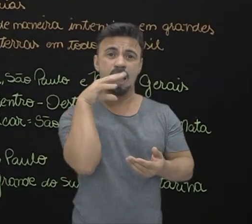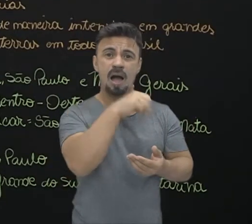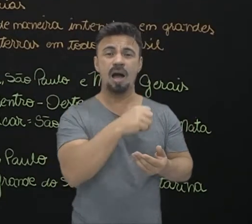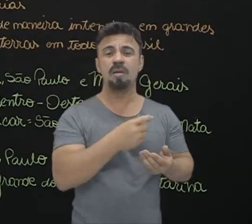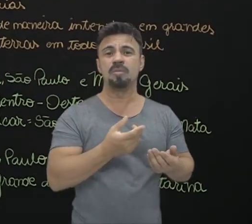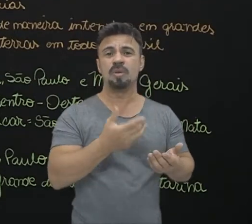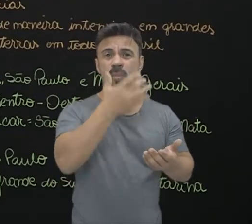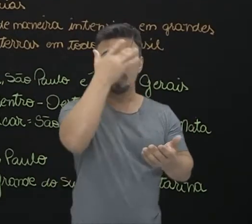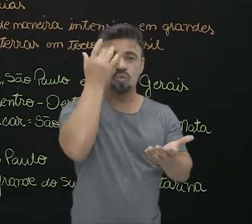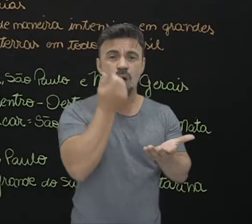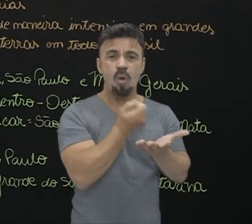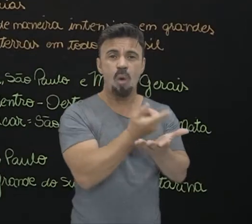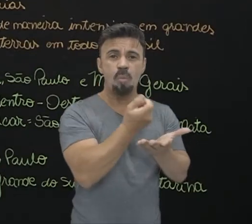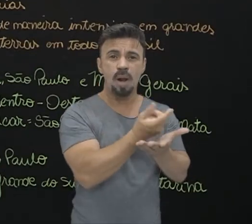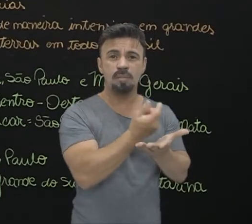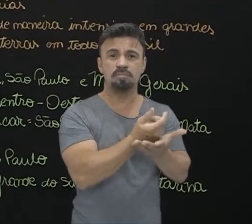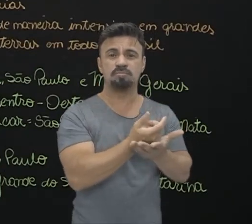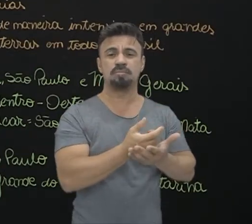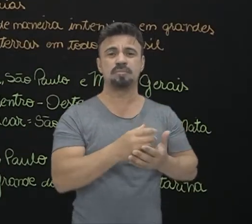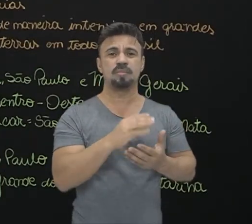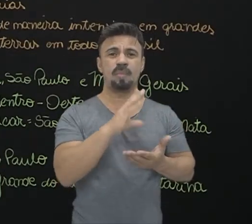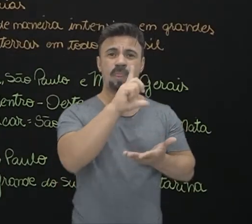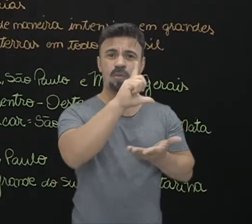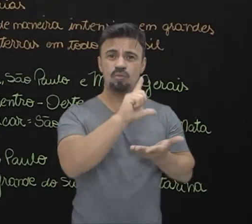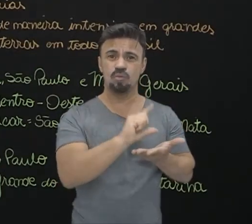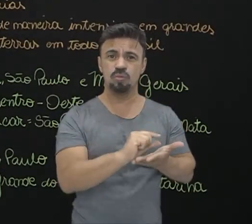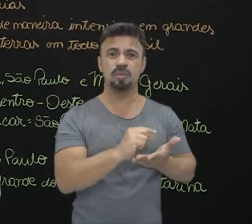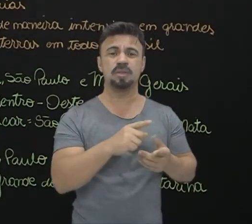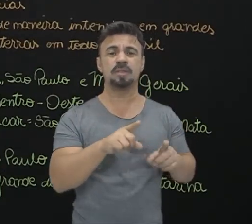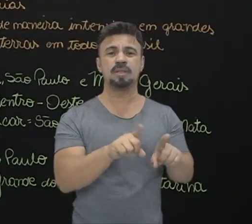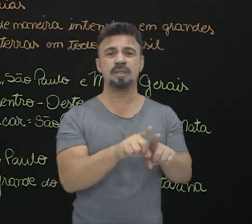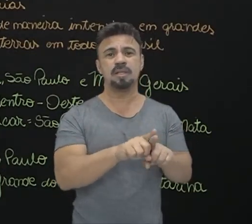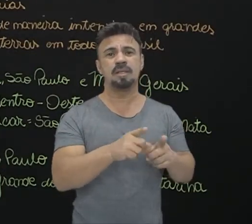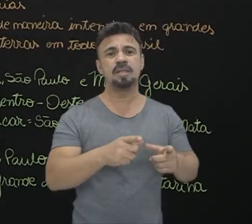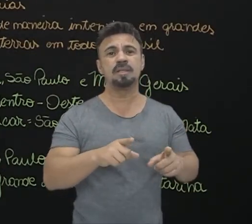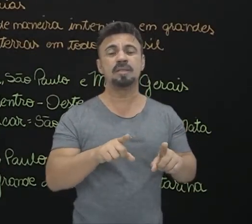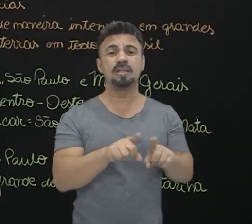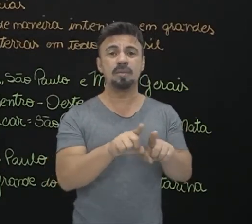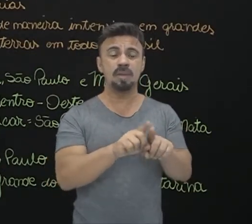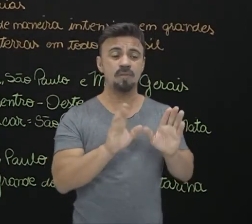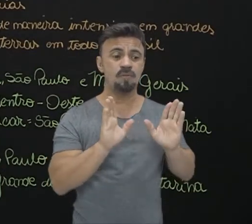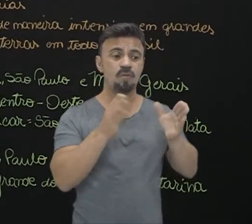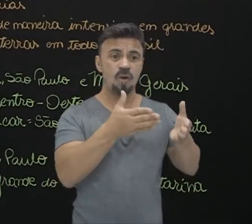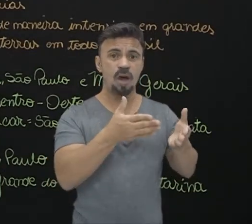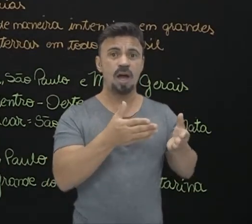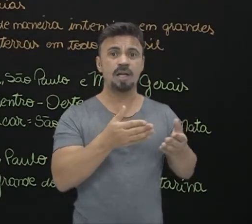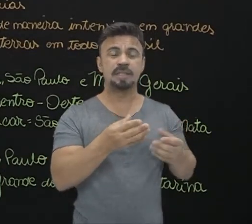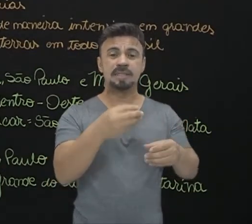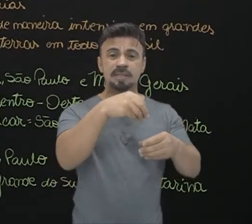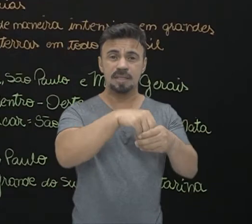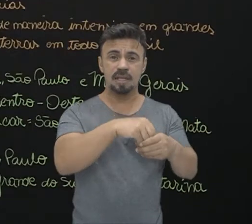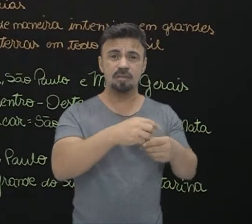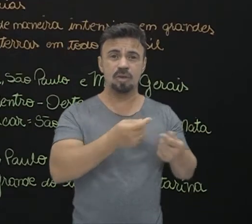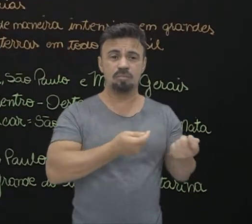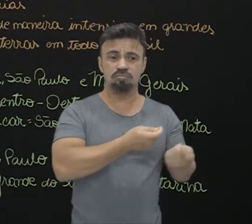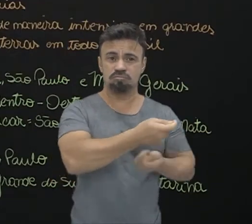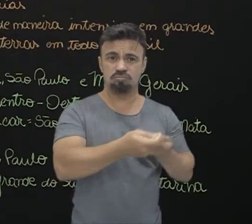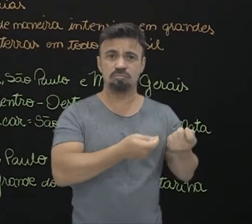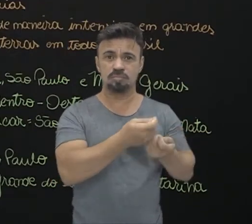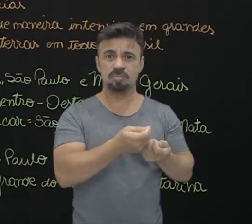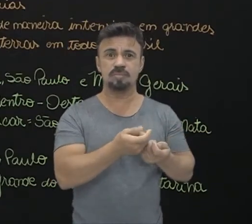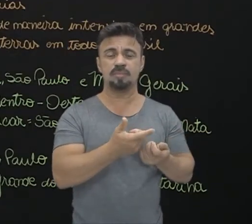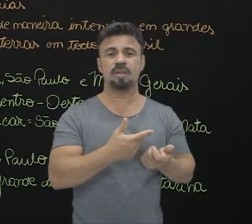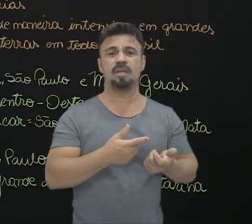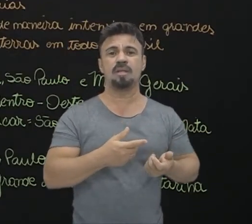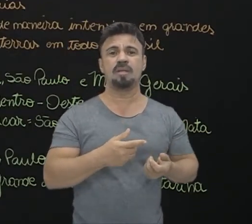consumido pela população. É importante focar que esse mercado interno, que é